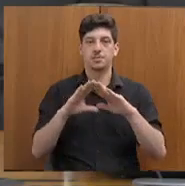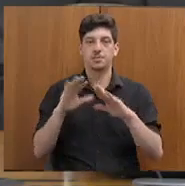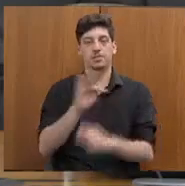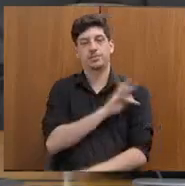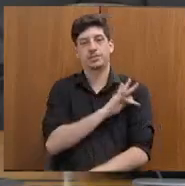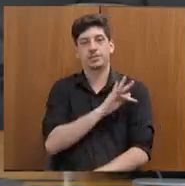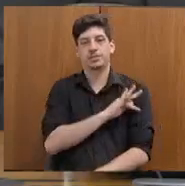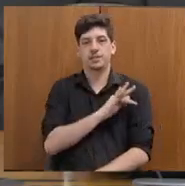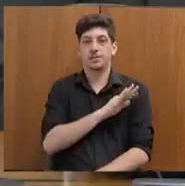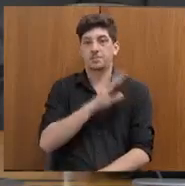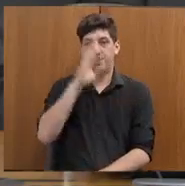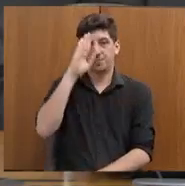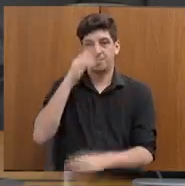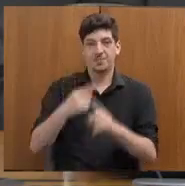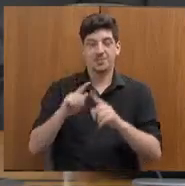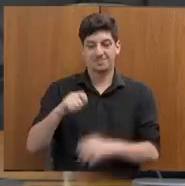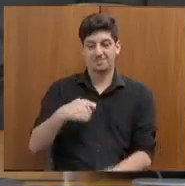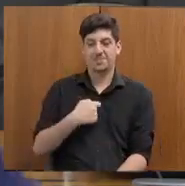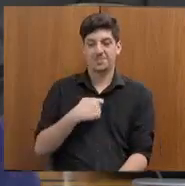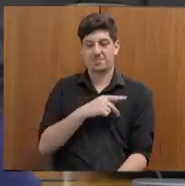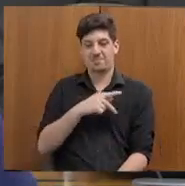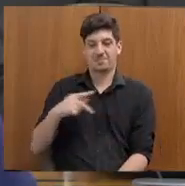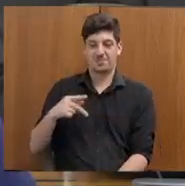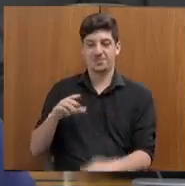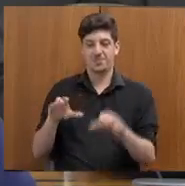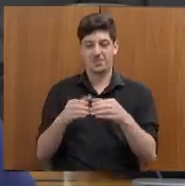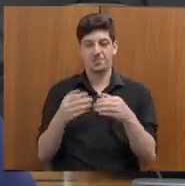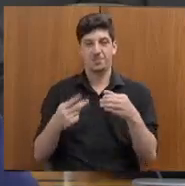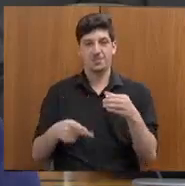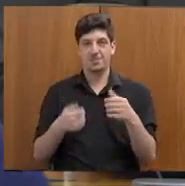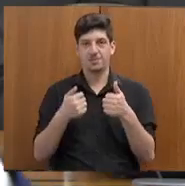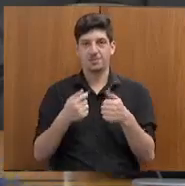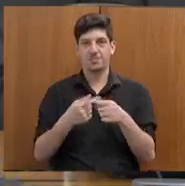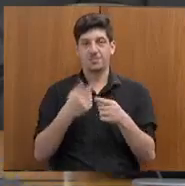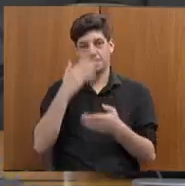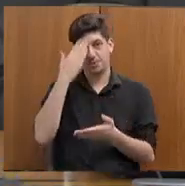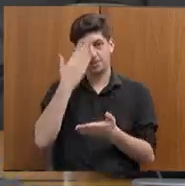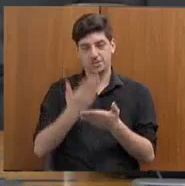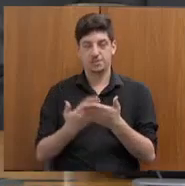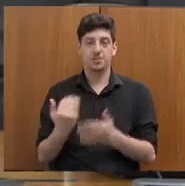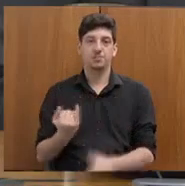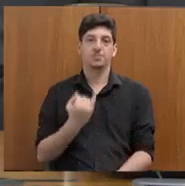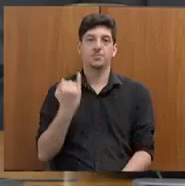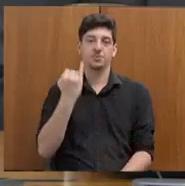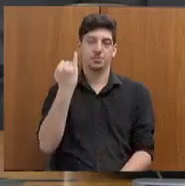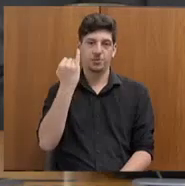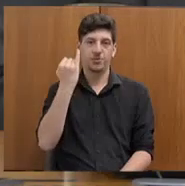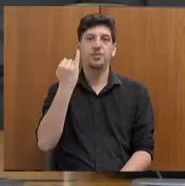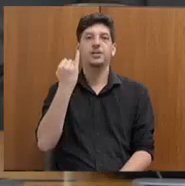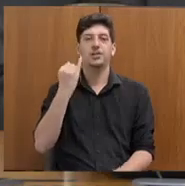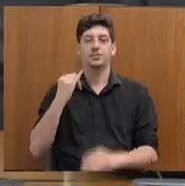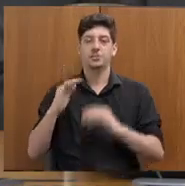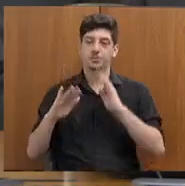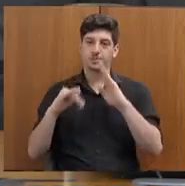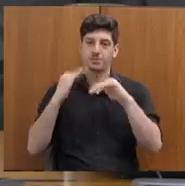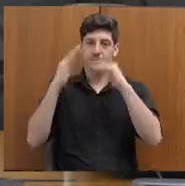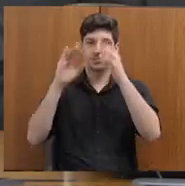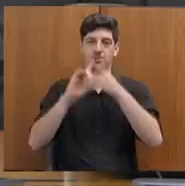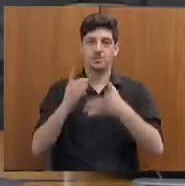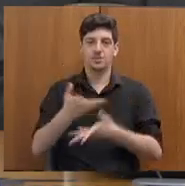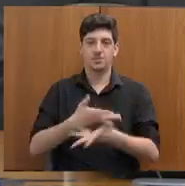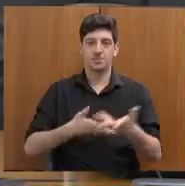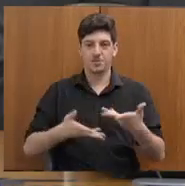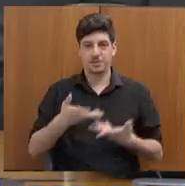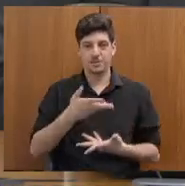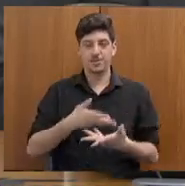especialmente com o presidente dessa comissão. Porque eu acho que isso aqui é de fundamental importância para os avanços democráticos.